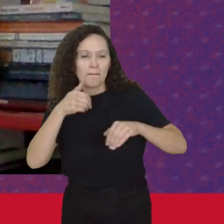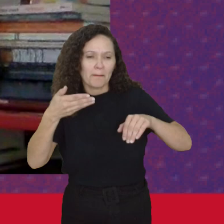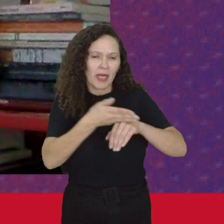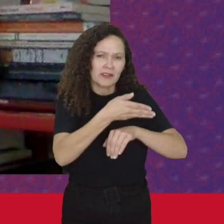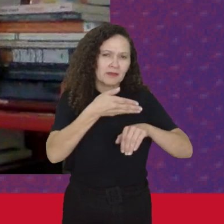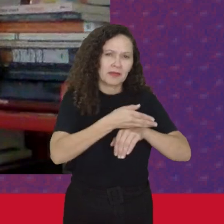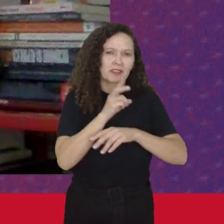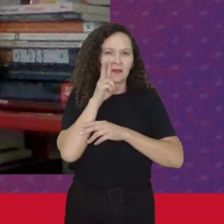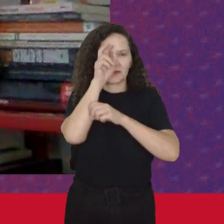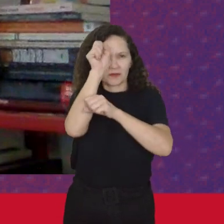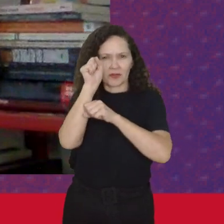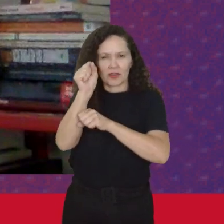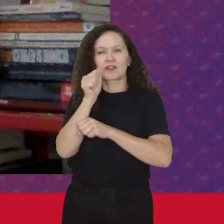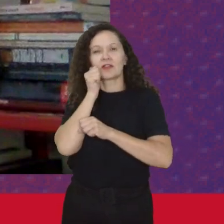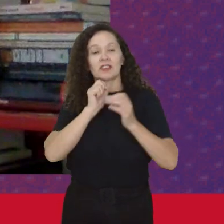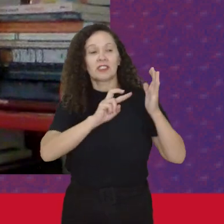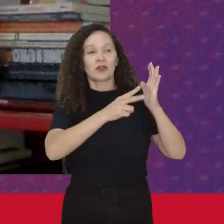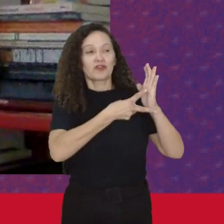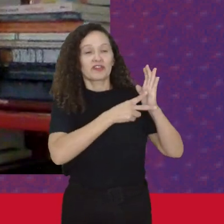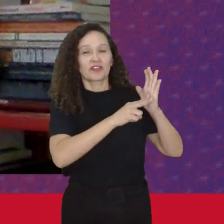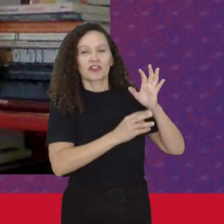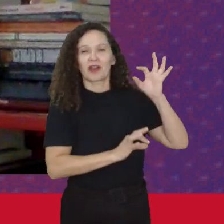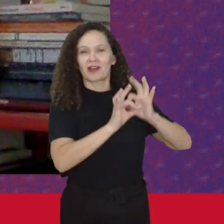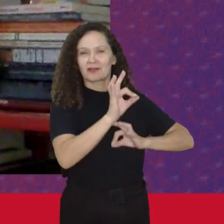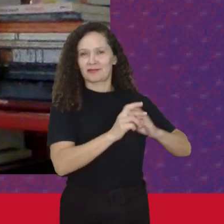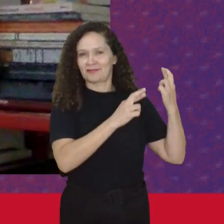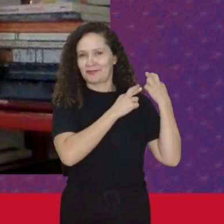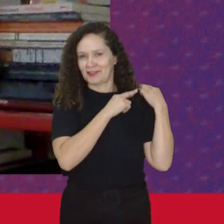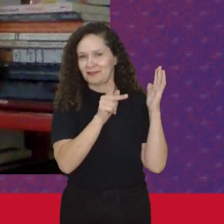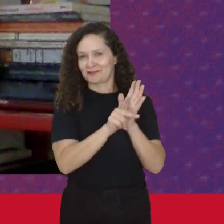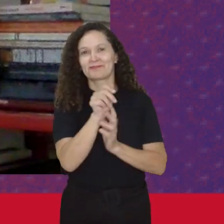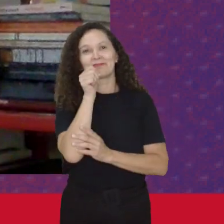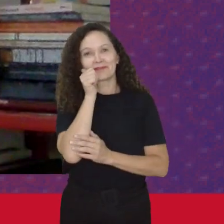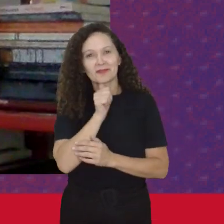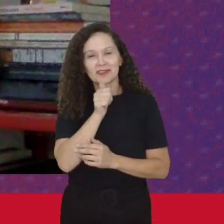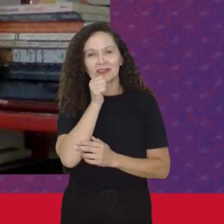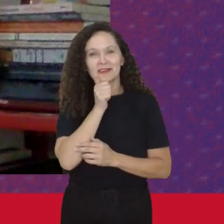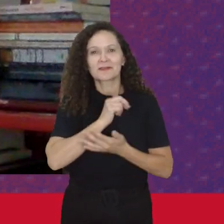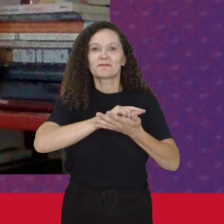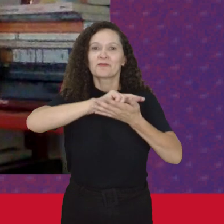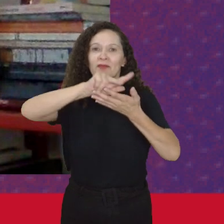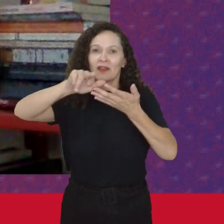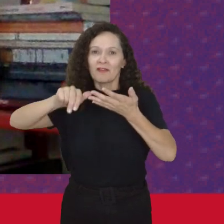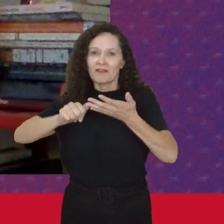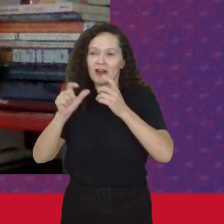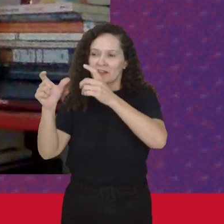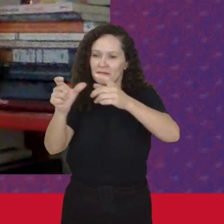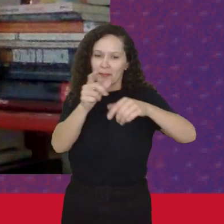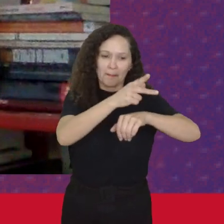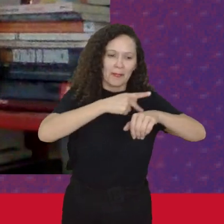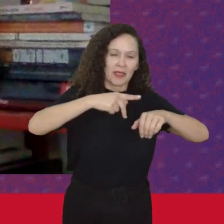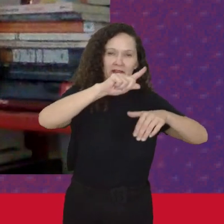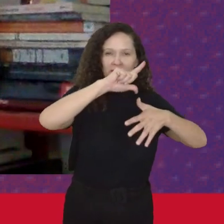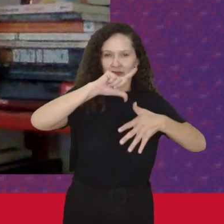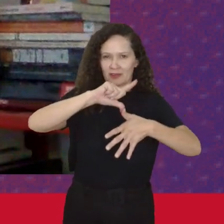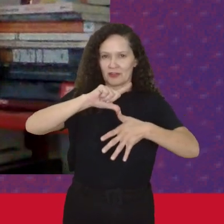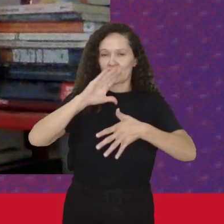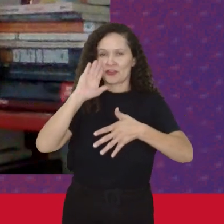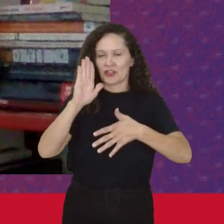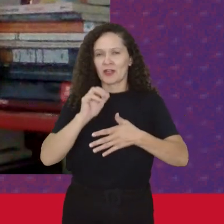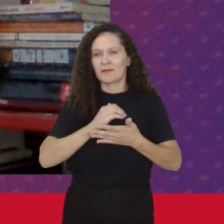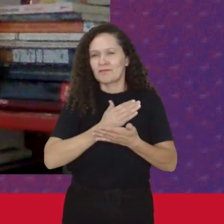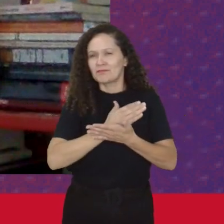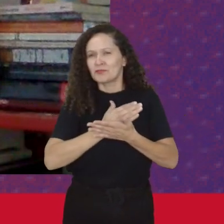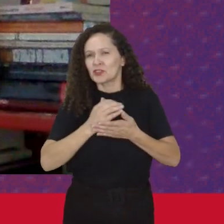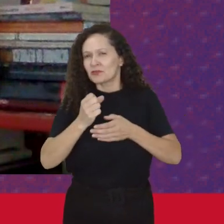Os sindicatos Organizados Por mulheres Em várias partes Da América Latina Já na primeira Nos